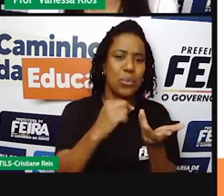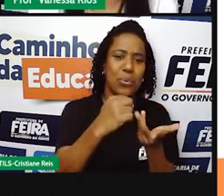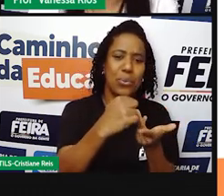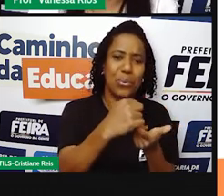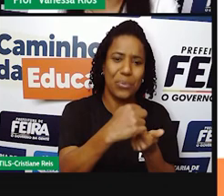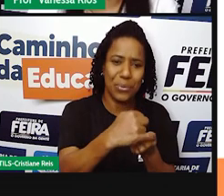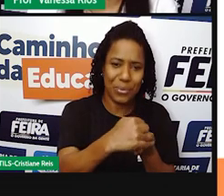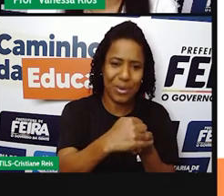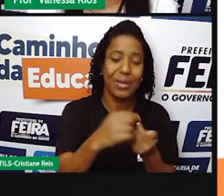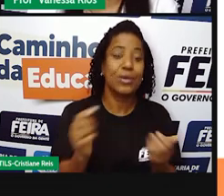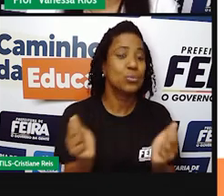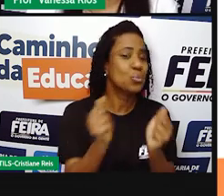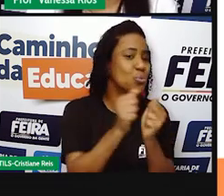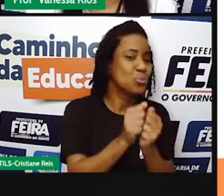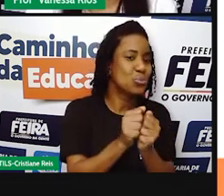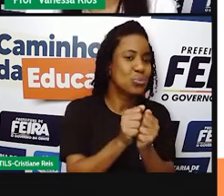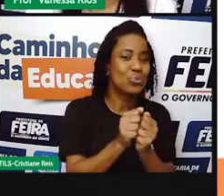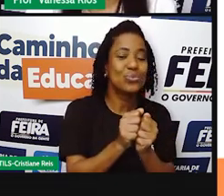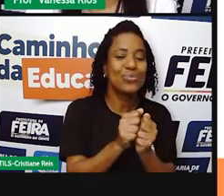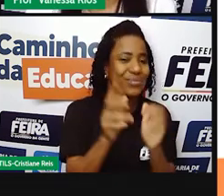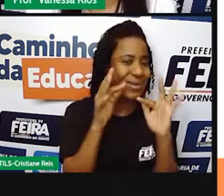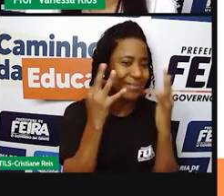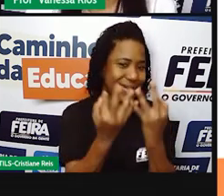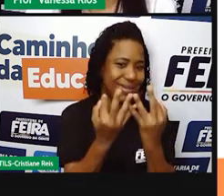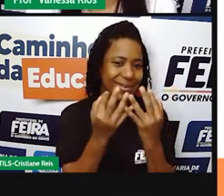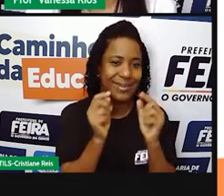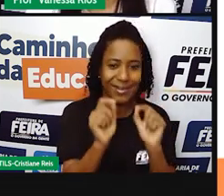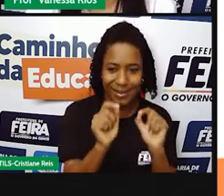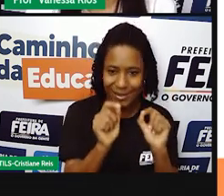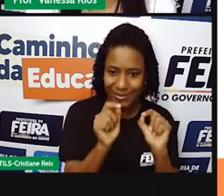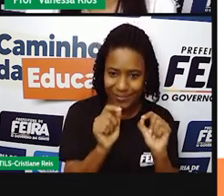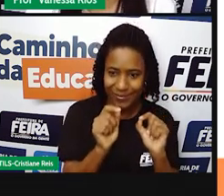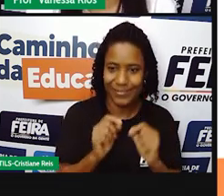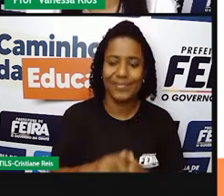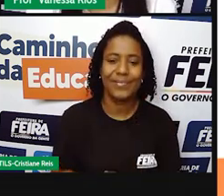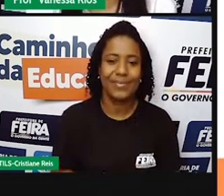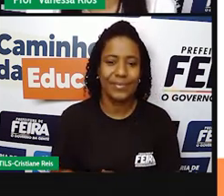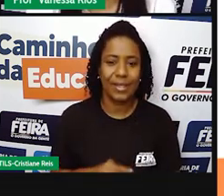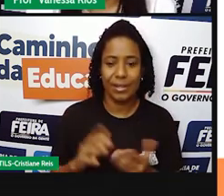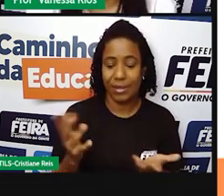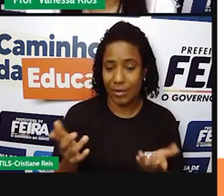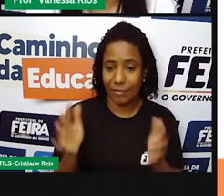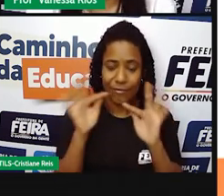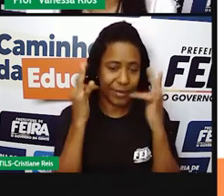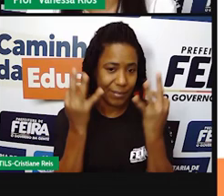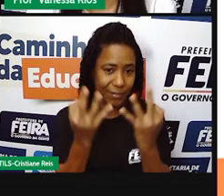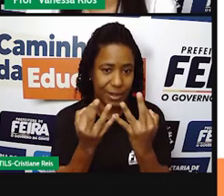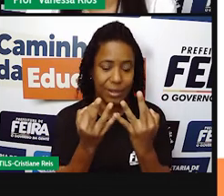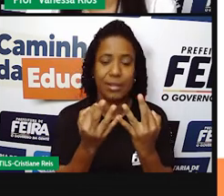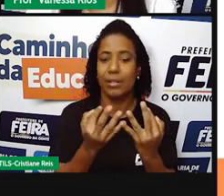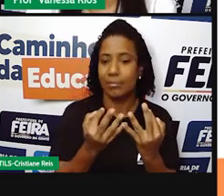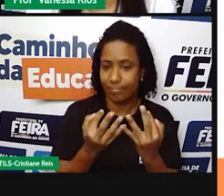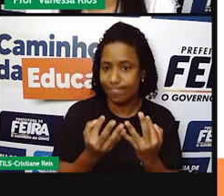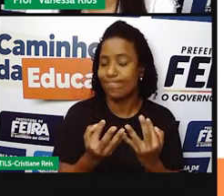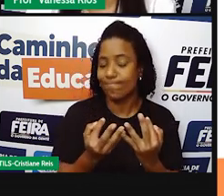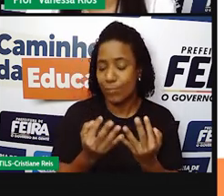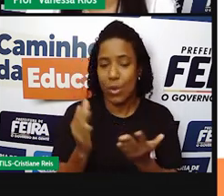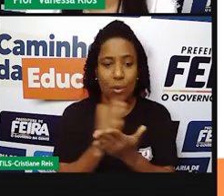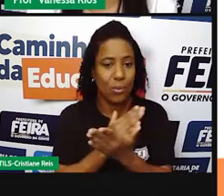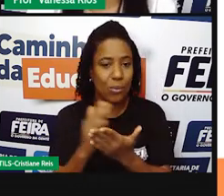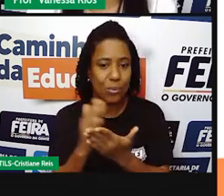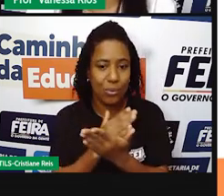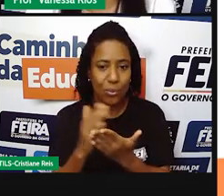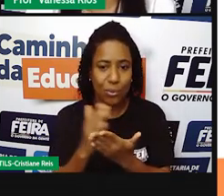que você mora? Existem aí um número de famílias, né? Muito importantes. De